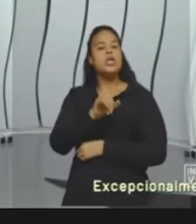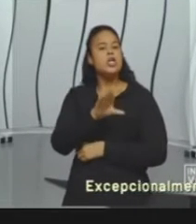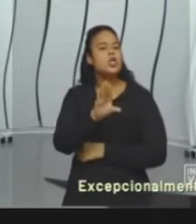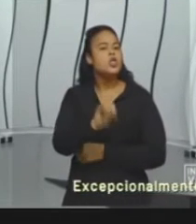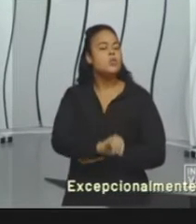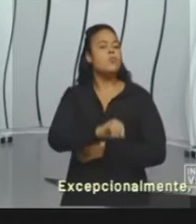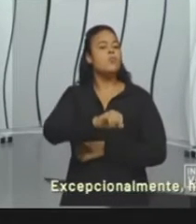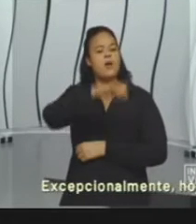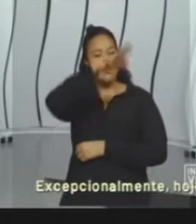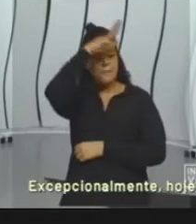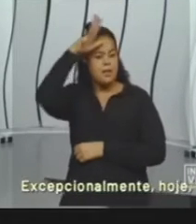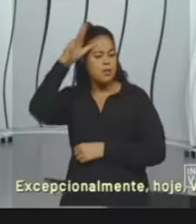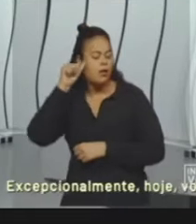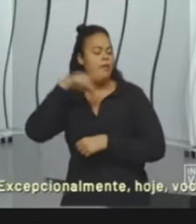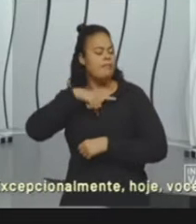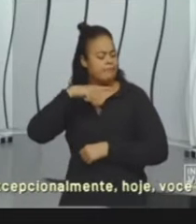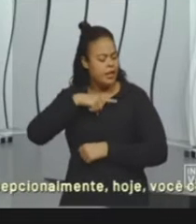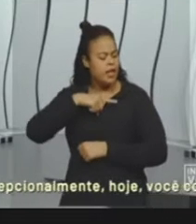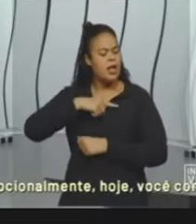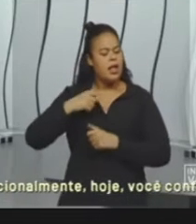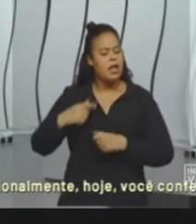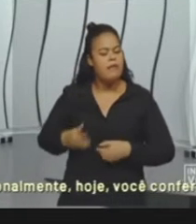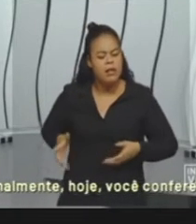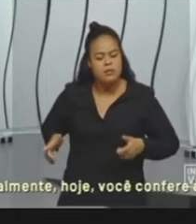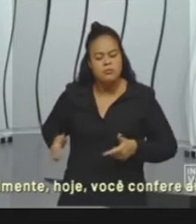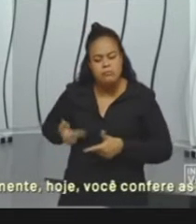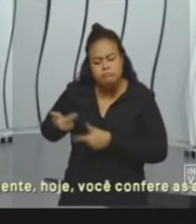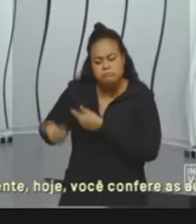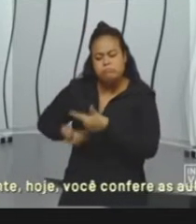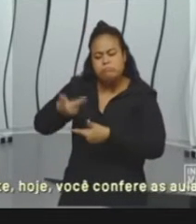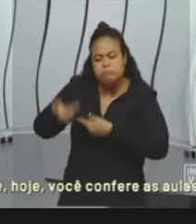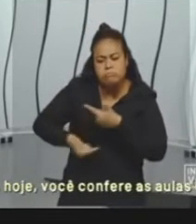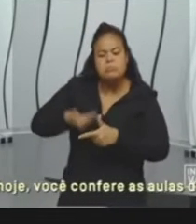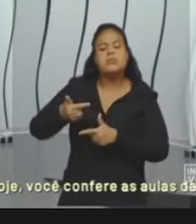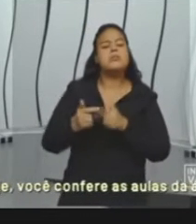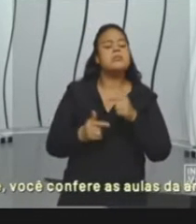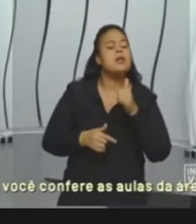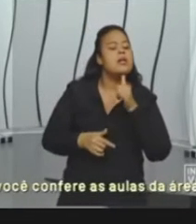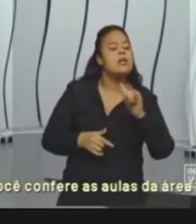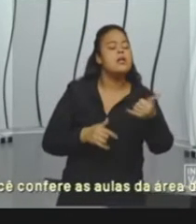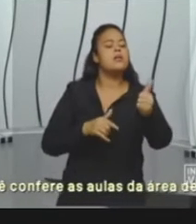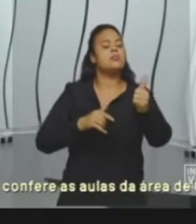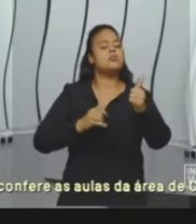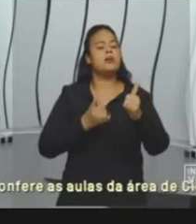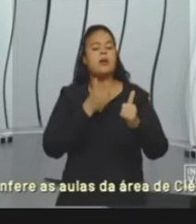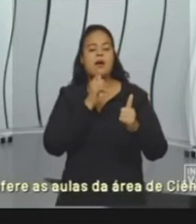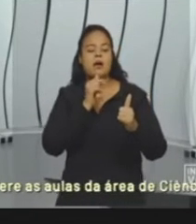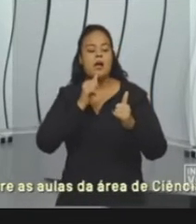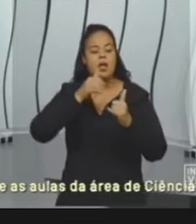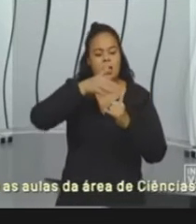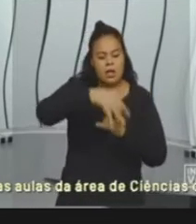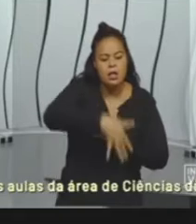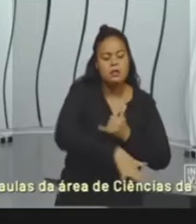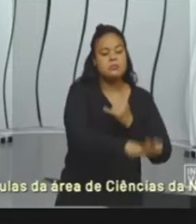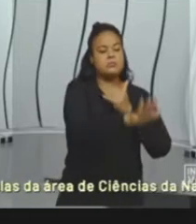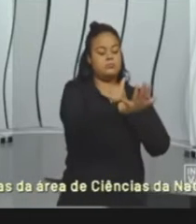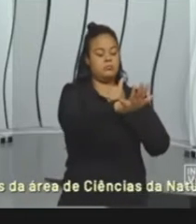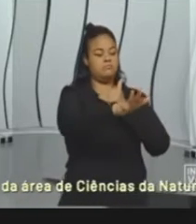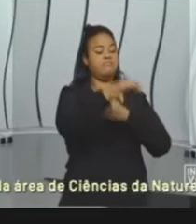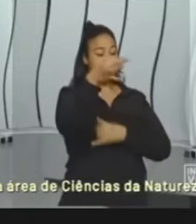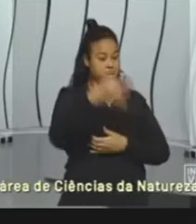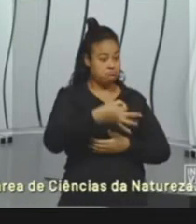que favorecem o Brasil a produzir energia elétrica dessa forma. Bom, é um processo eficiente,